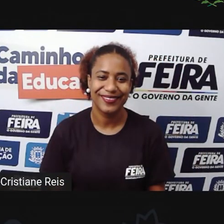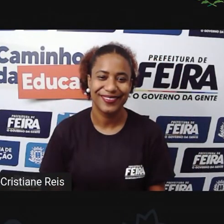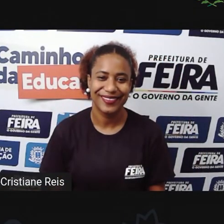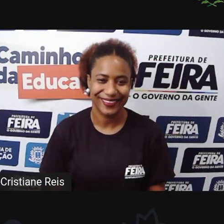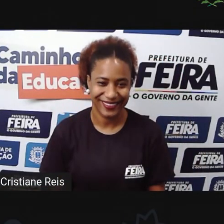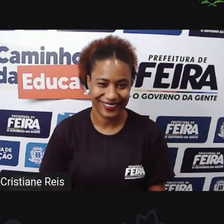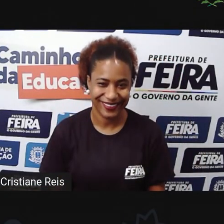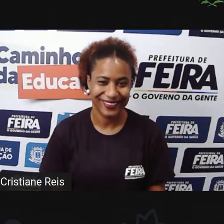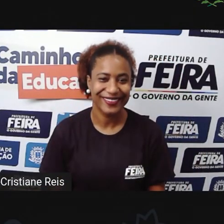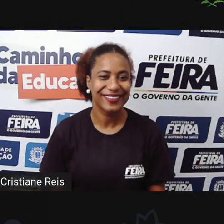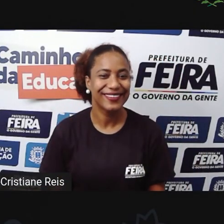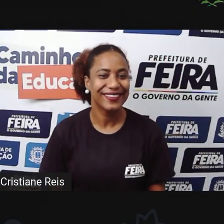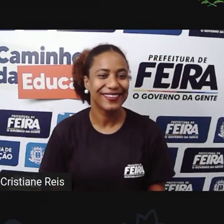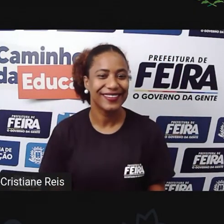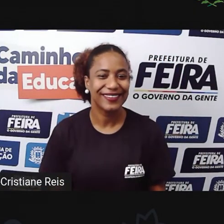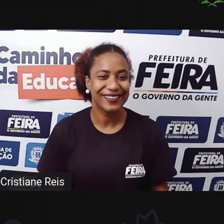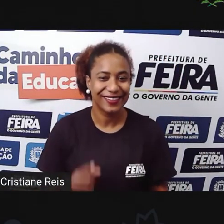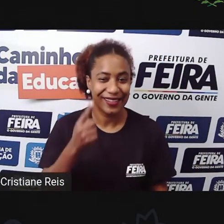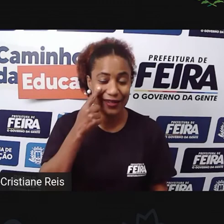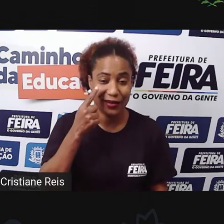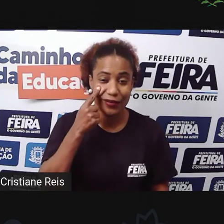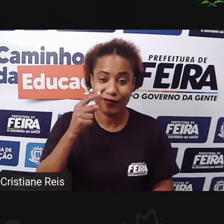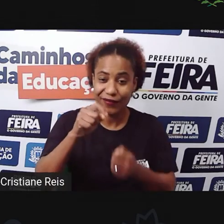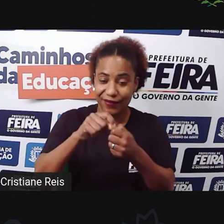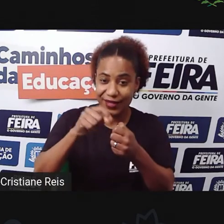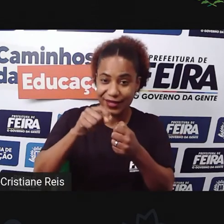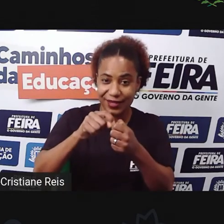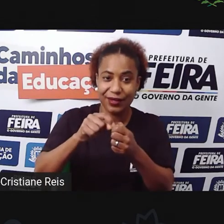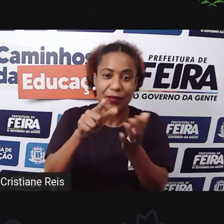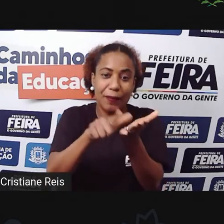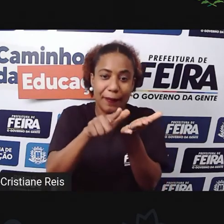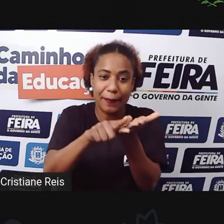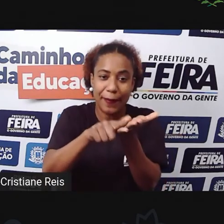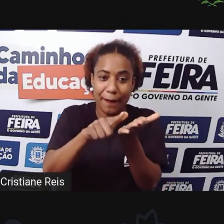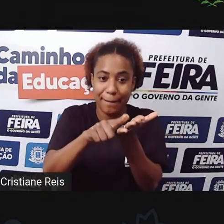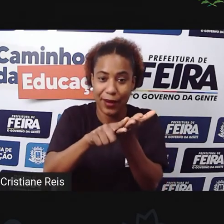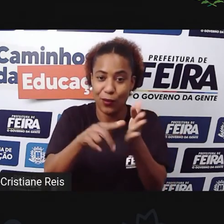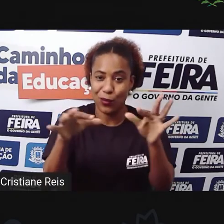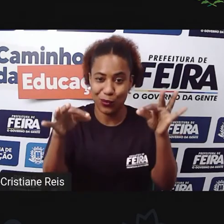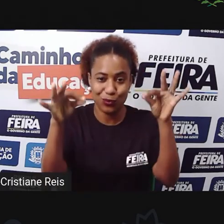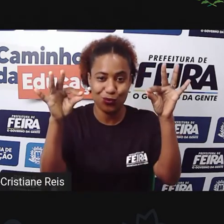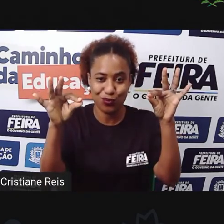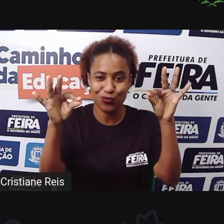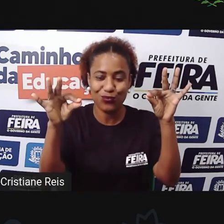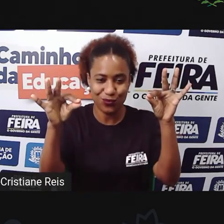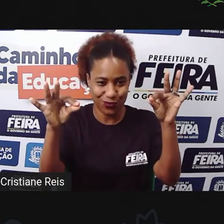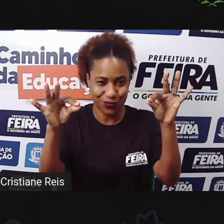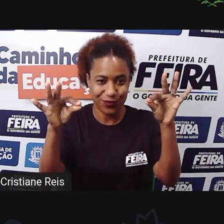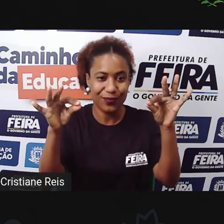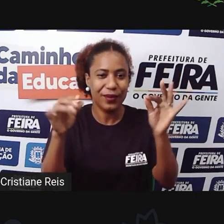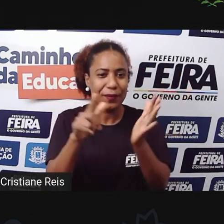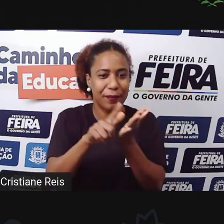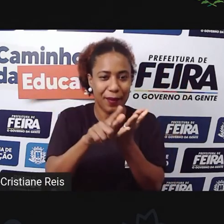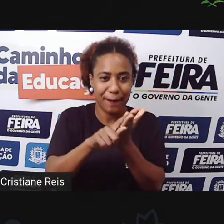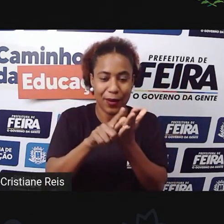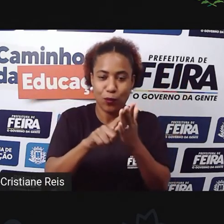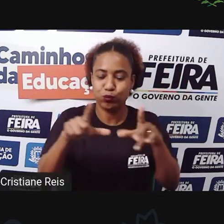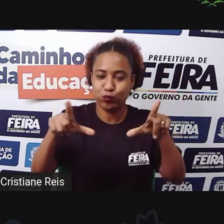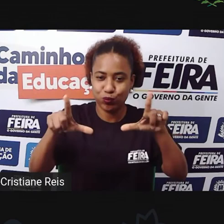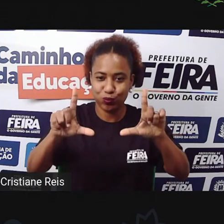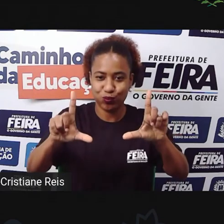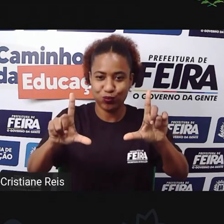Então vamos fazer a nossa dobradura do Saci Perere? Você vai precisar de um papel, né? Um quadrado, né?